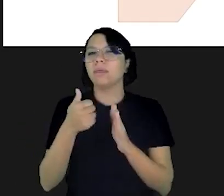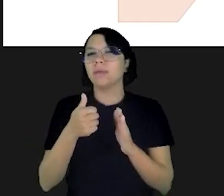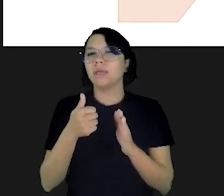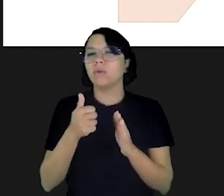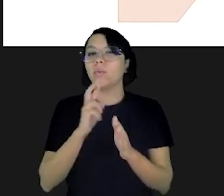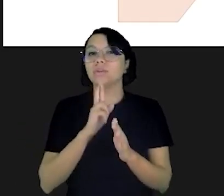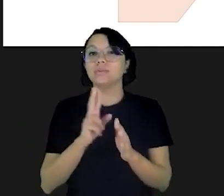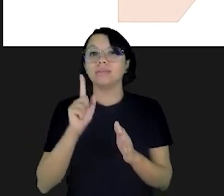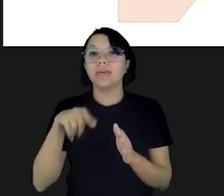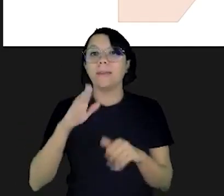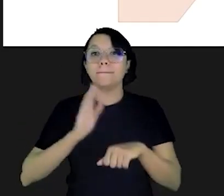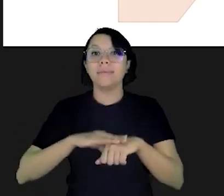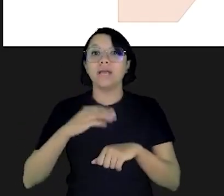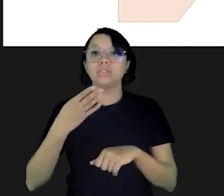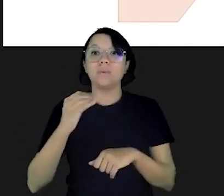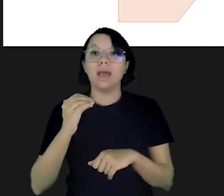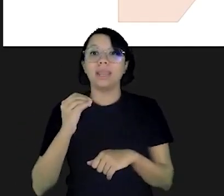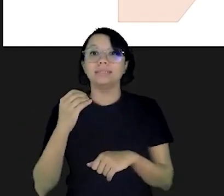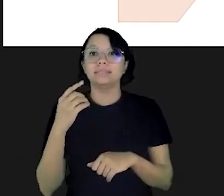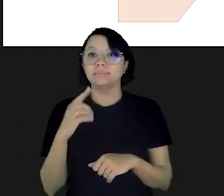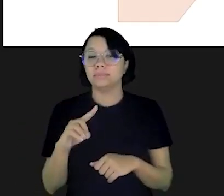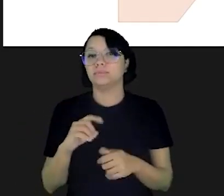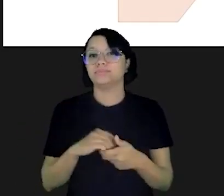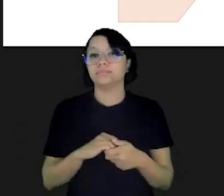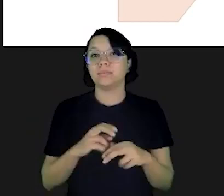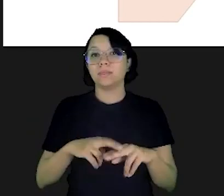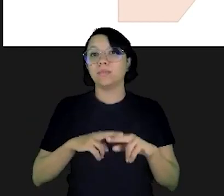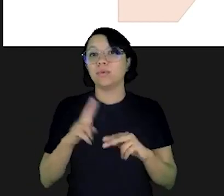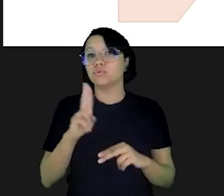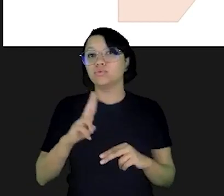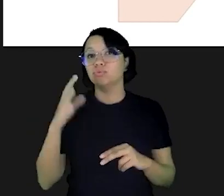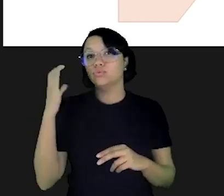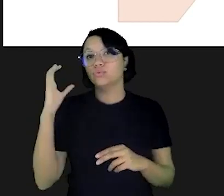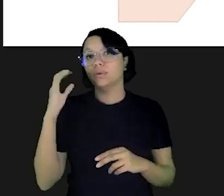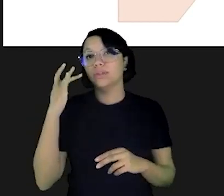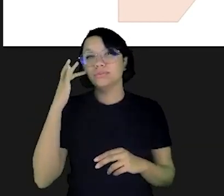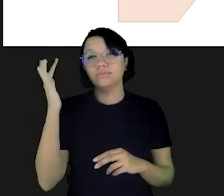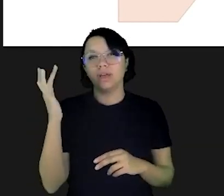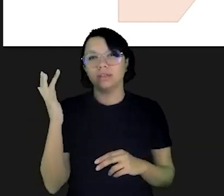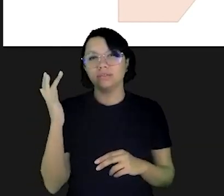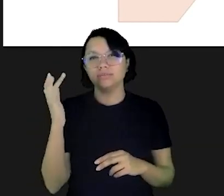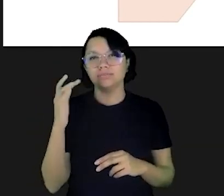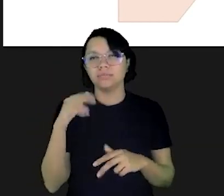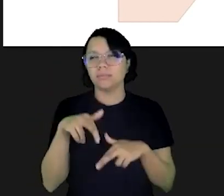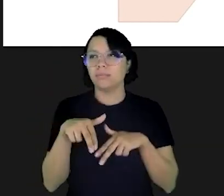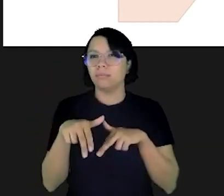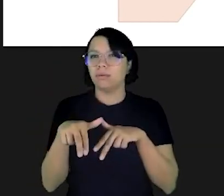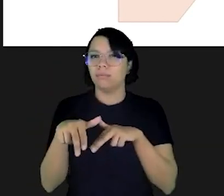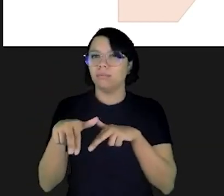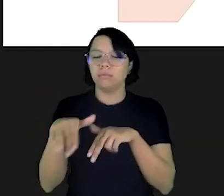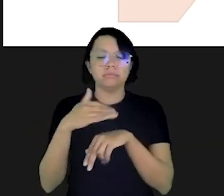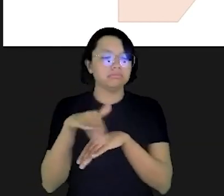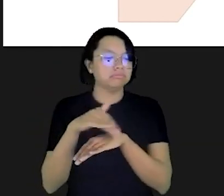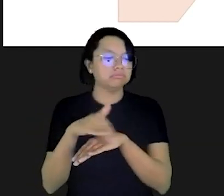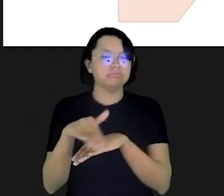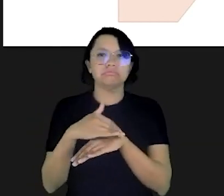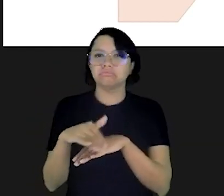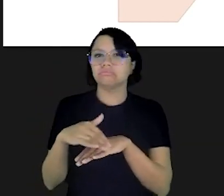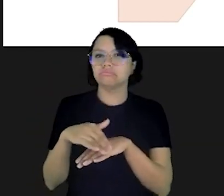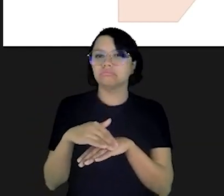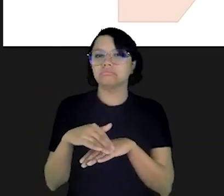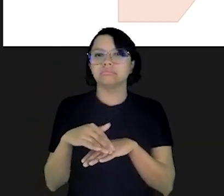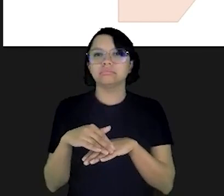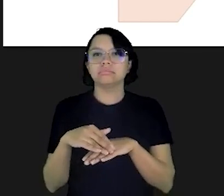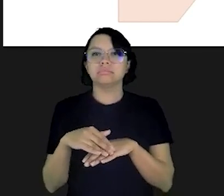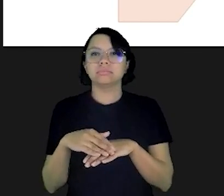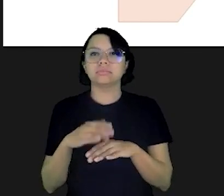de 8 vezes 7 resultava em mais de 40 mil por causa do uso do crédito fácil você